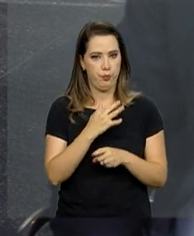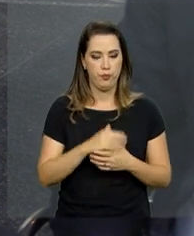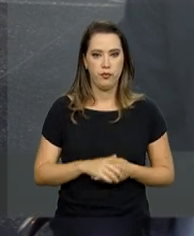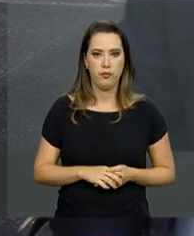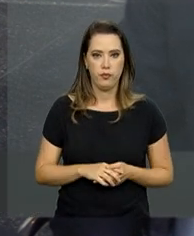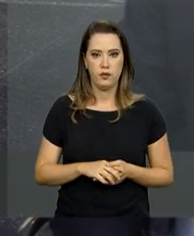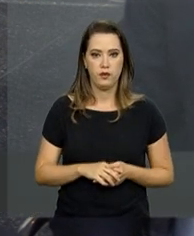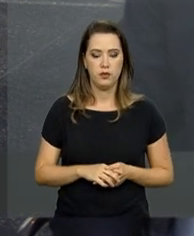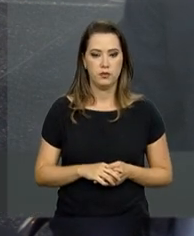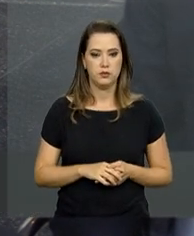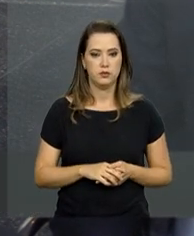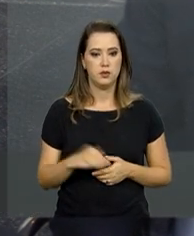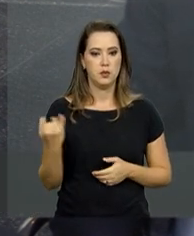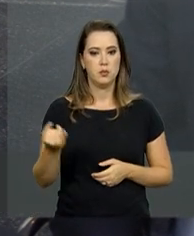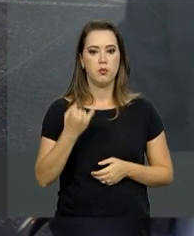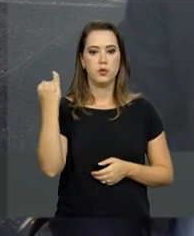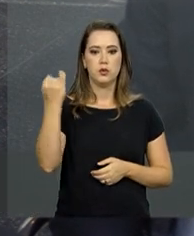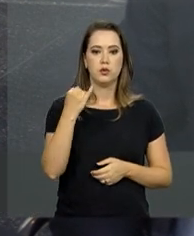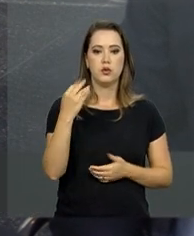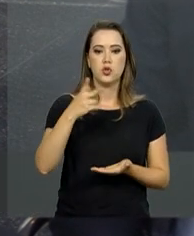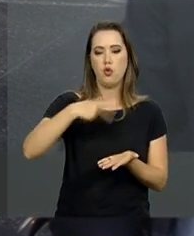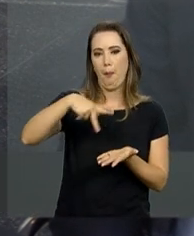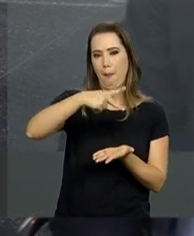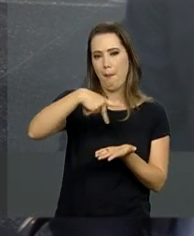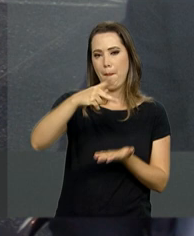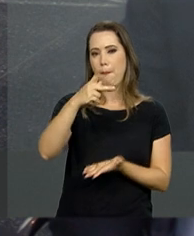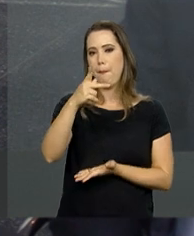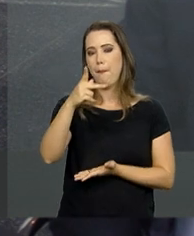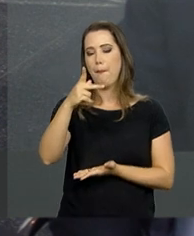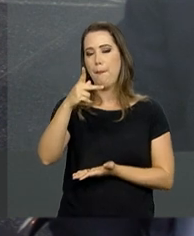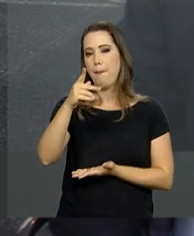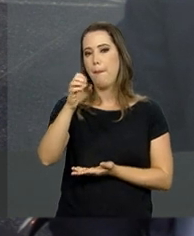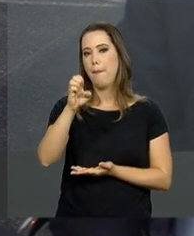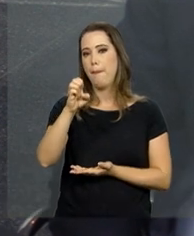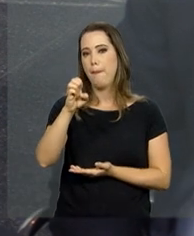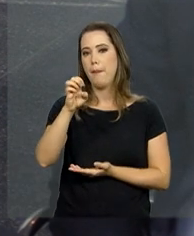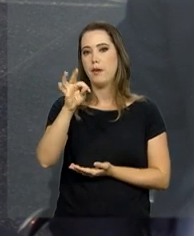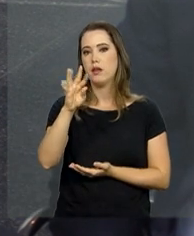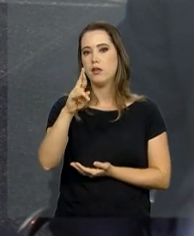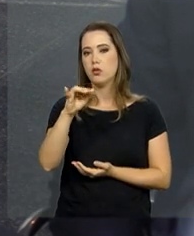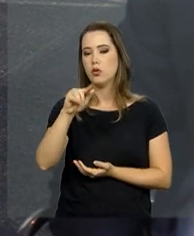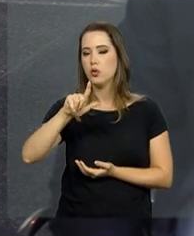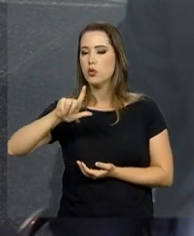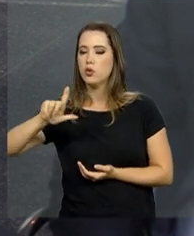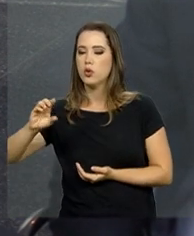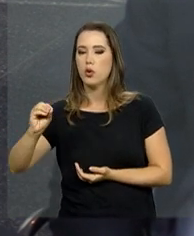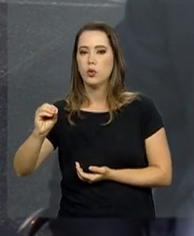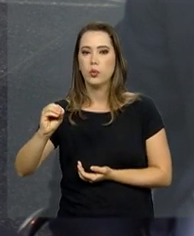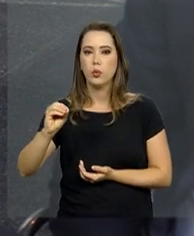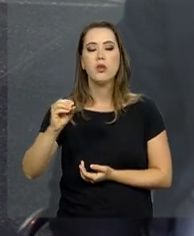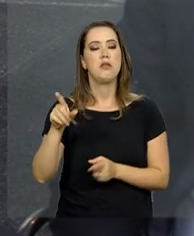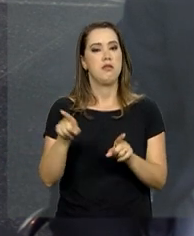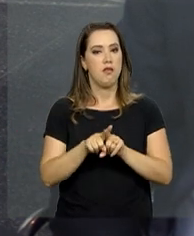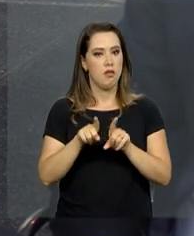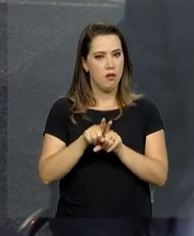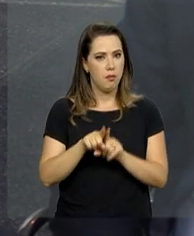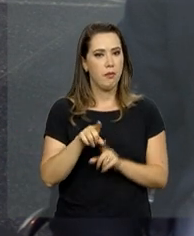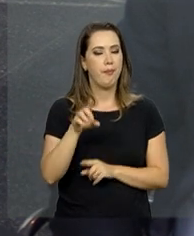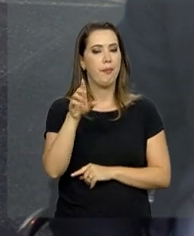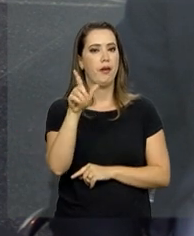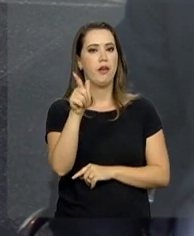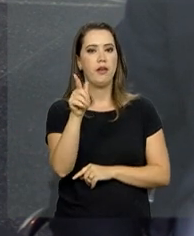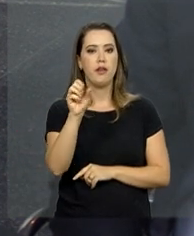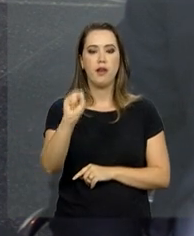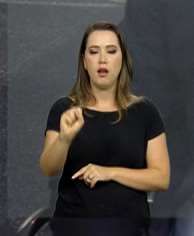setor de petróleo e gás, que com a abertura do pré-sal, com uma série de medidas que foram tomadas de redução de